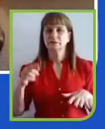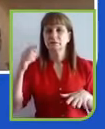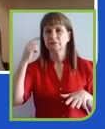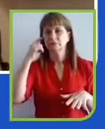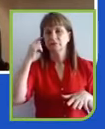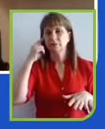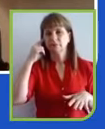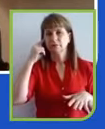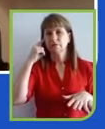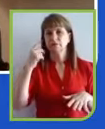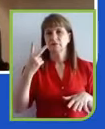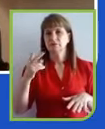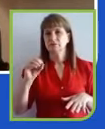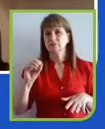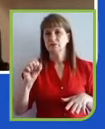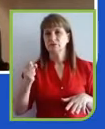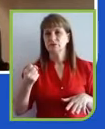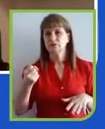tivemos ali